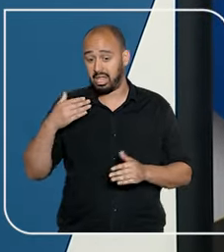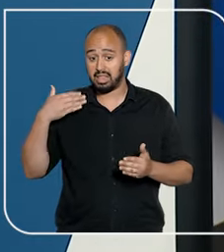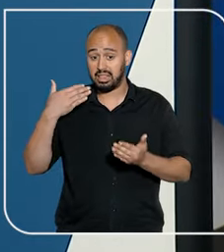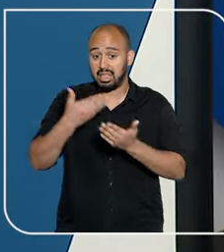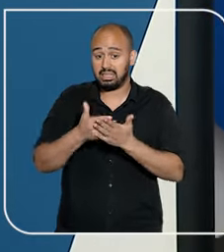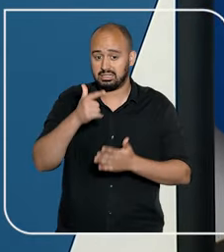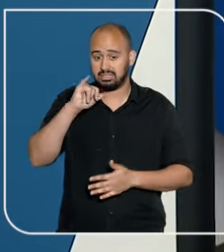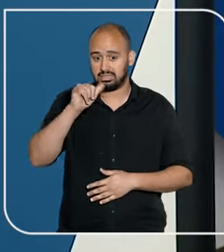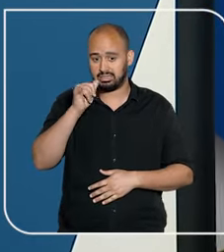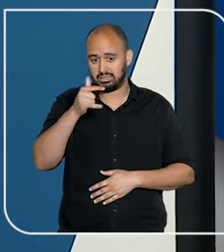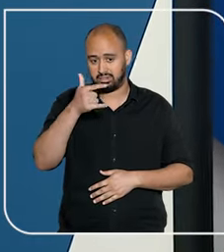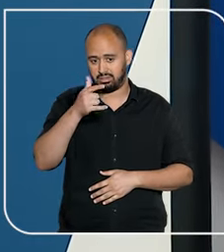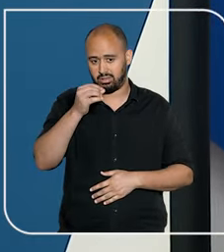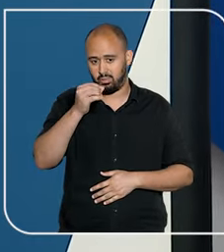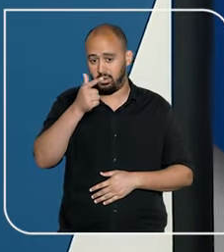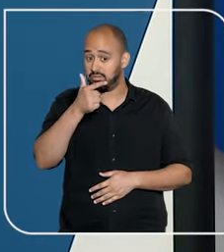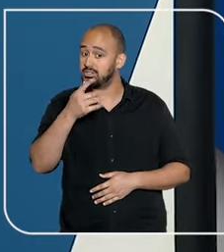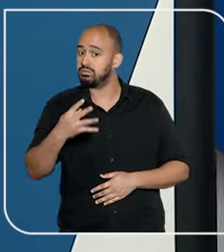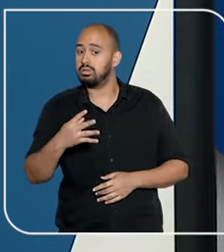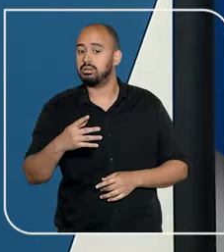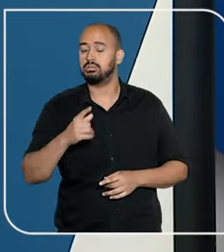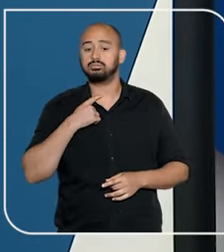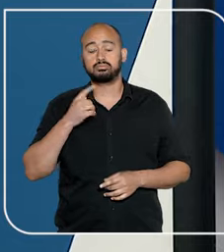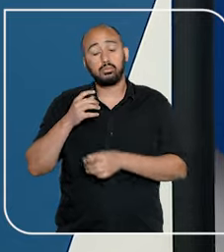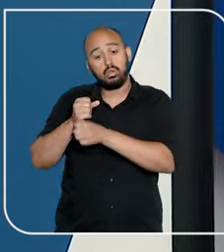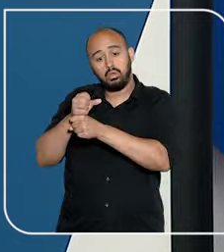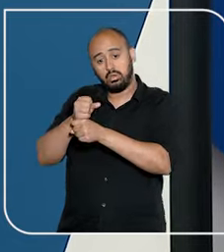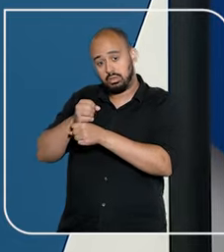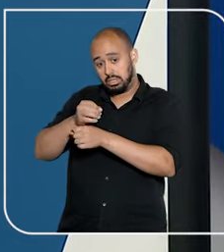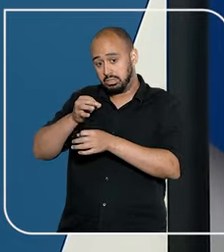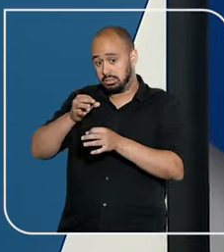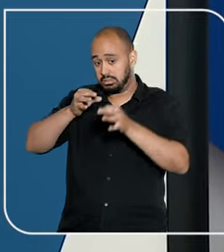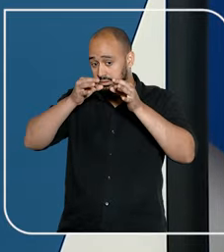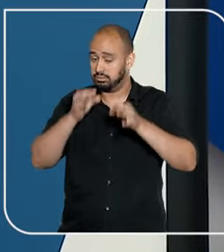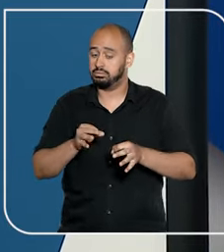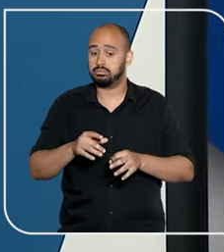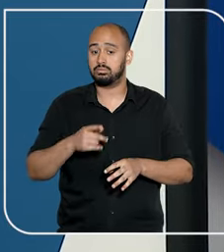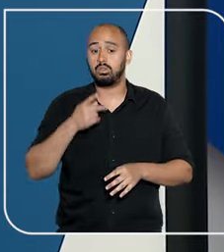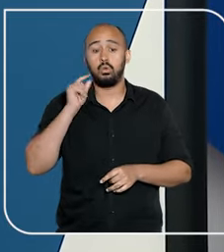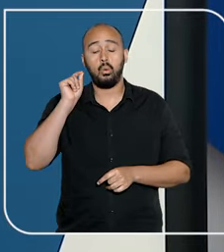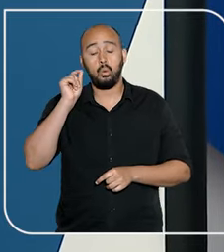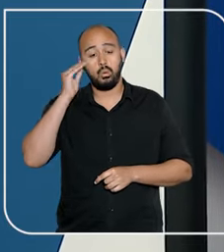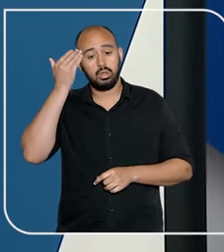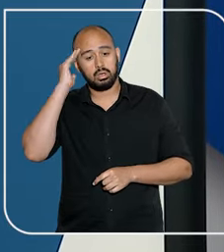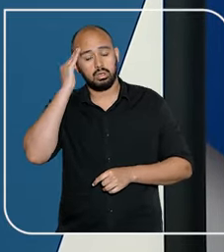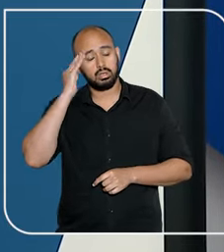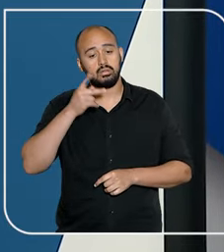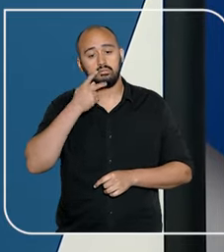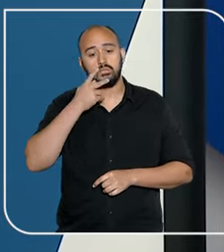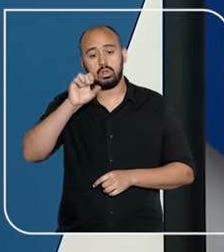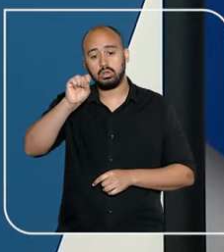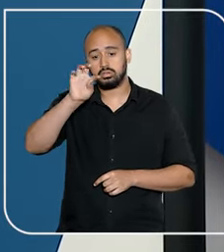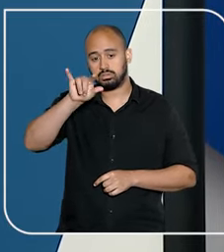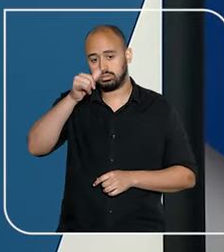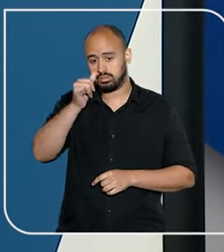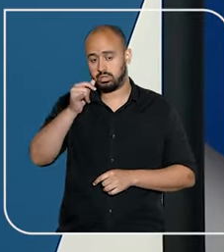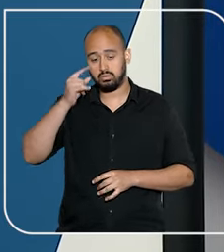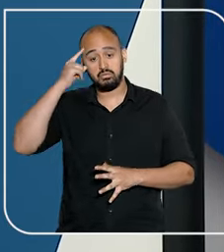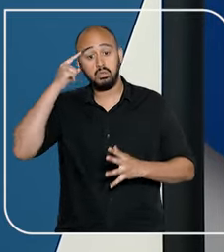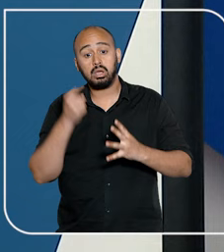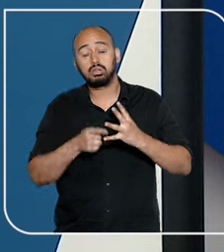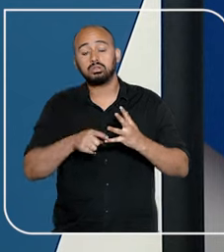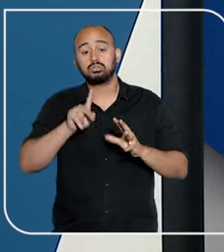janeiro deste ano, segundo dados oficiais. Vamos conhecer o que o STJ vem decidindo sobre o assunto